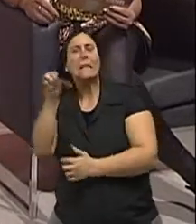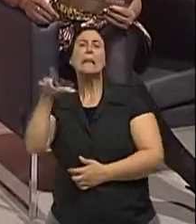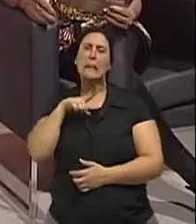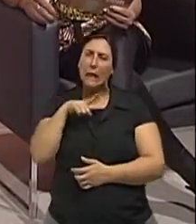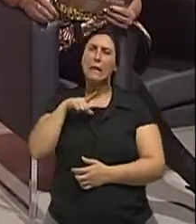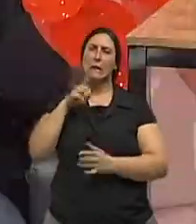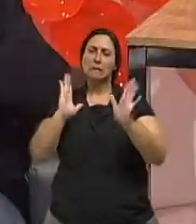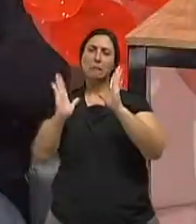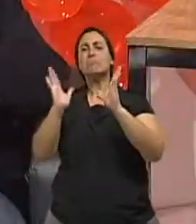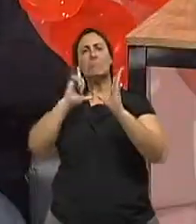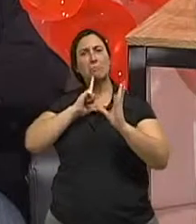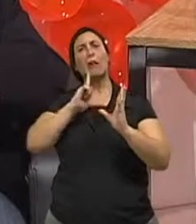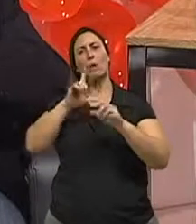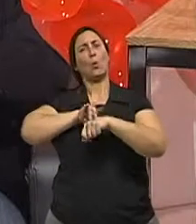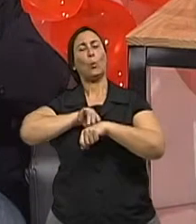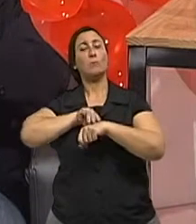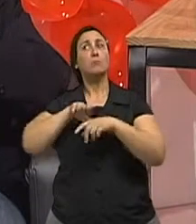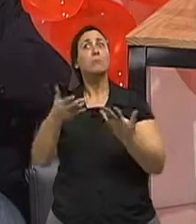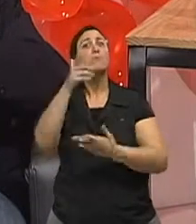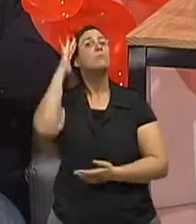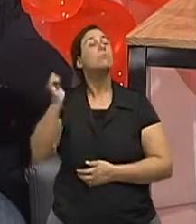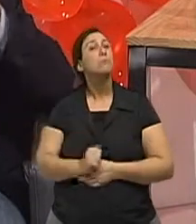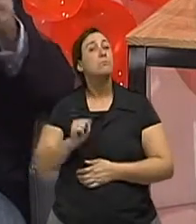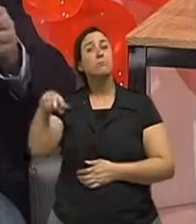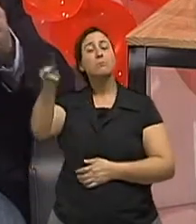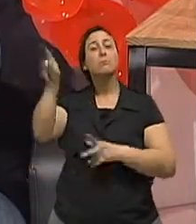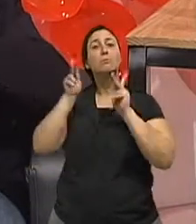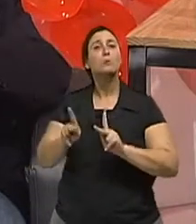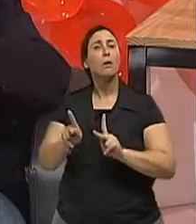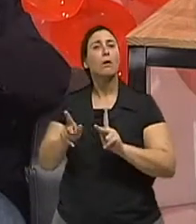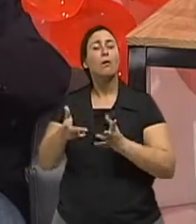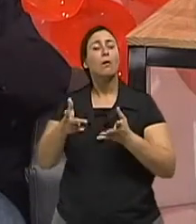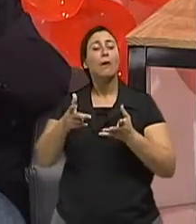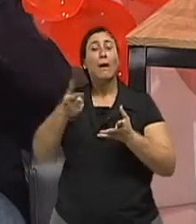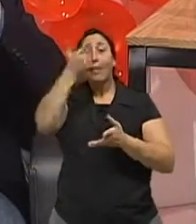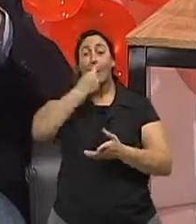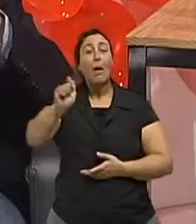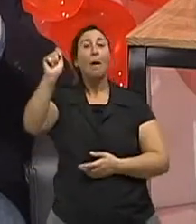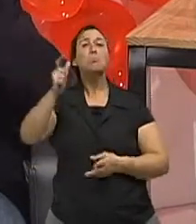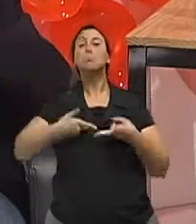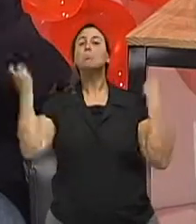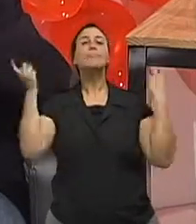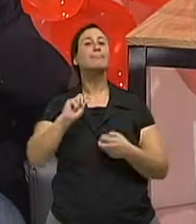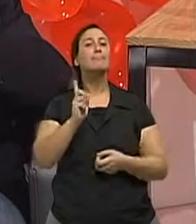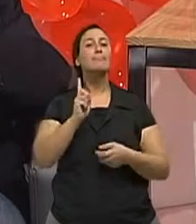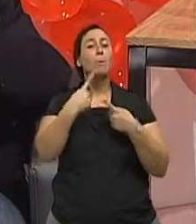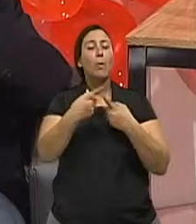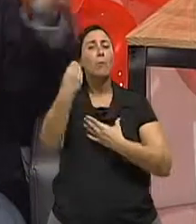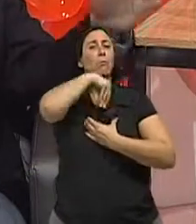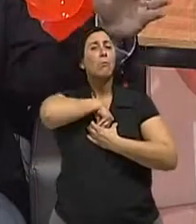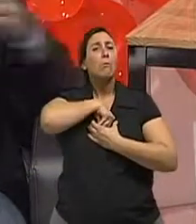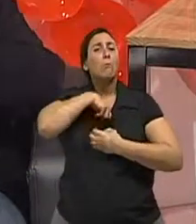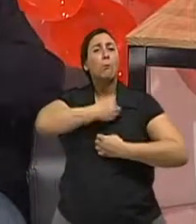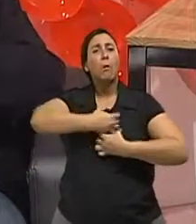pneumonia, que é uma consequência da gripe, no idoso, ela pode ser silenciosa e se